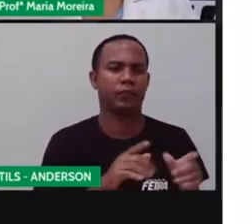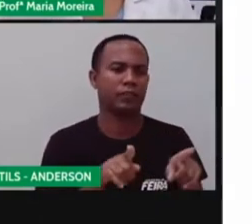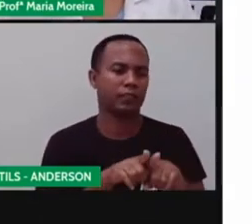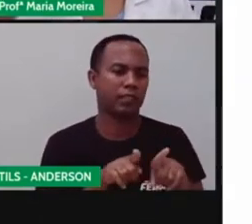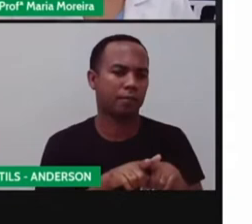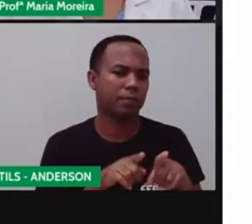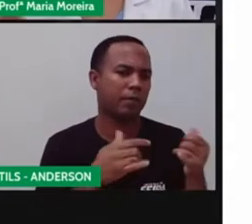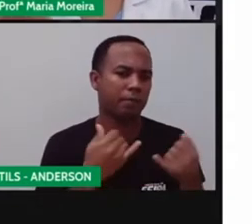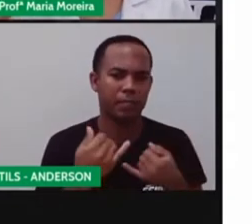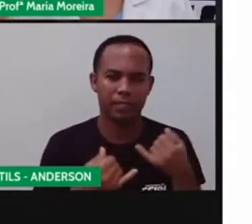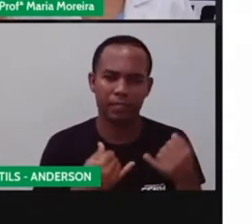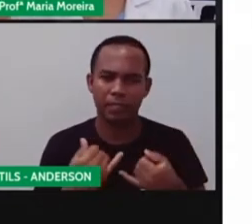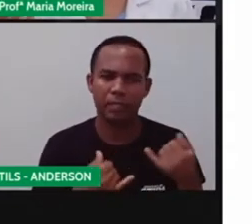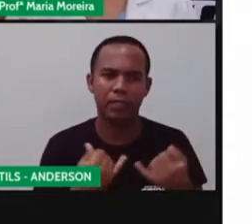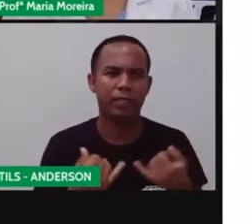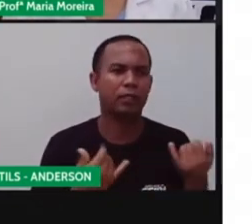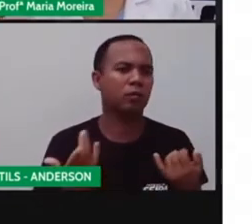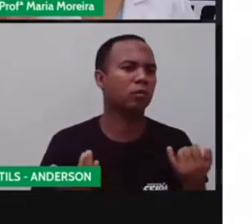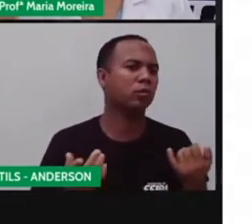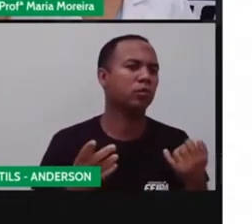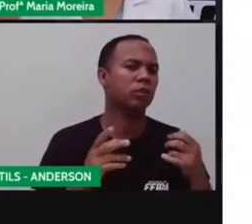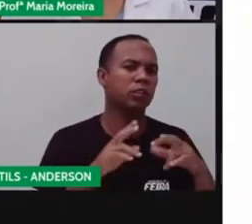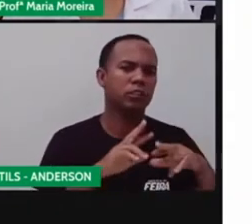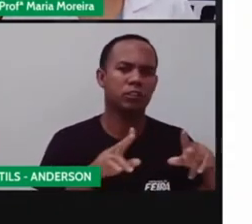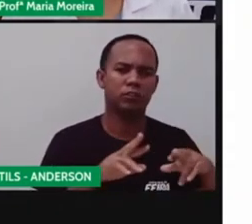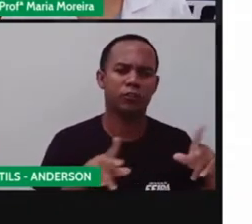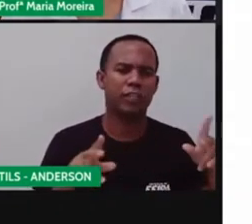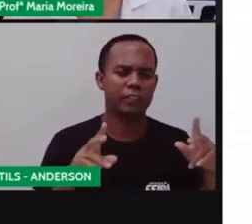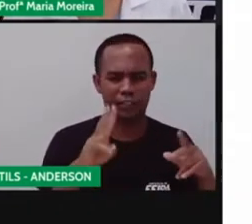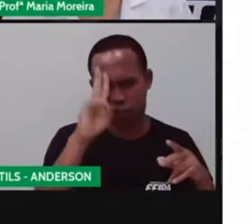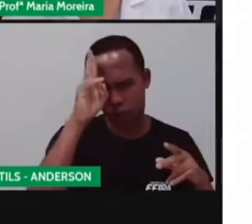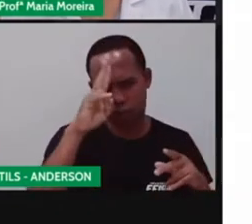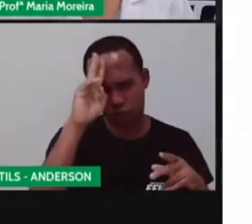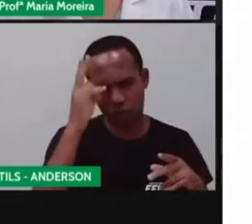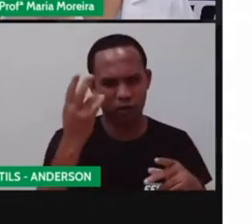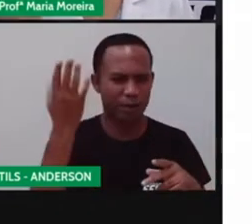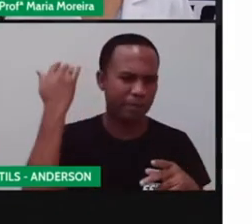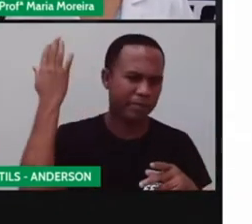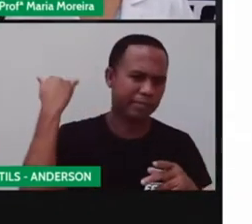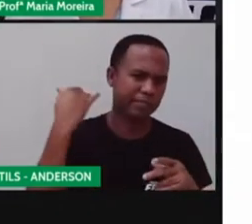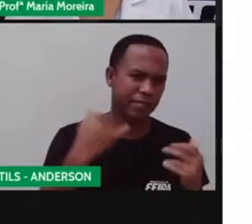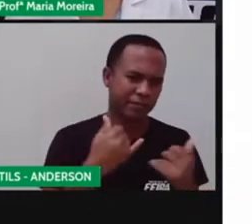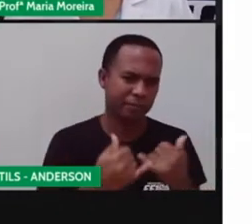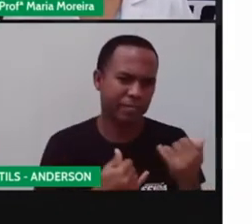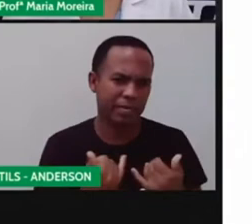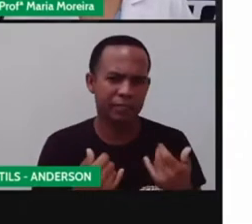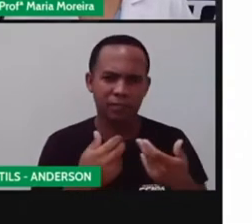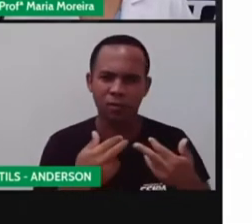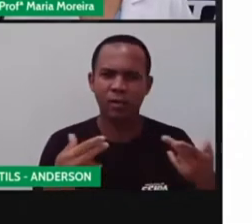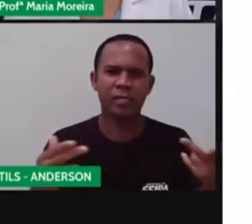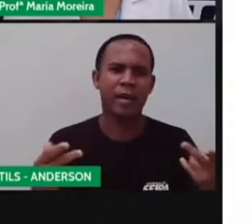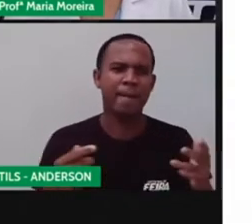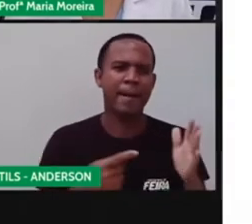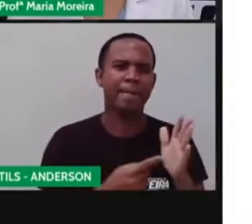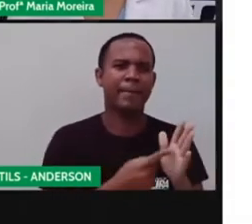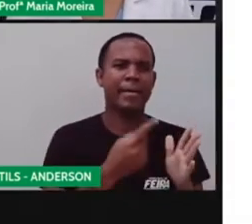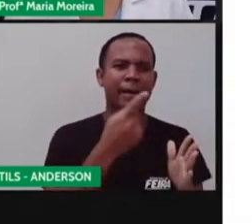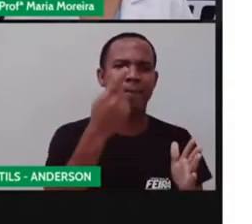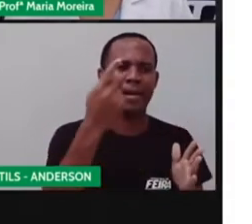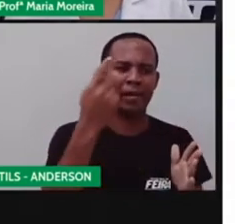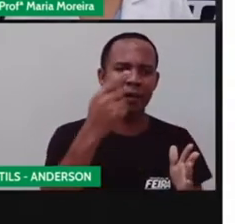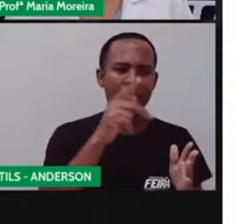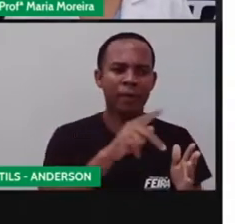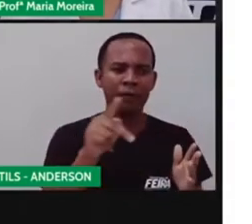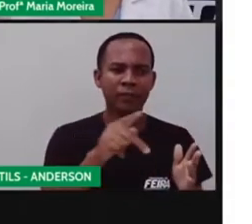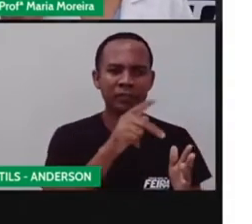falar sobre brinquedos, sobre brincadeiras, sobre história dos brinquedos, sobre várias coisas. Mas, primeiro, a prova vai